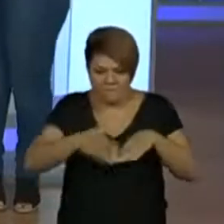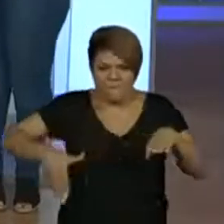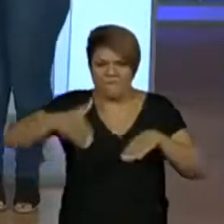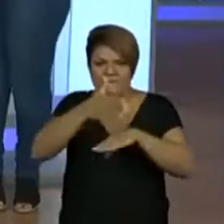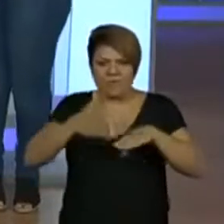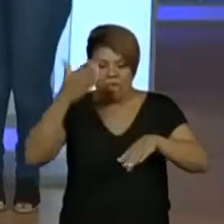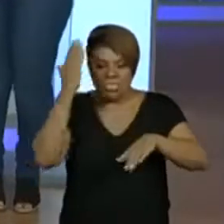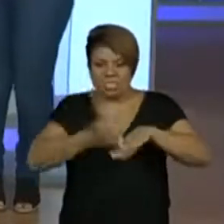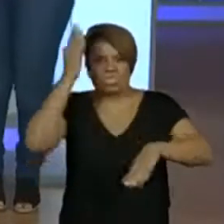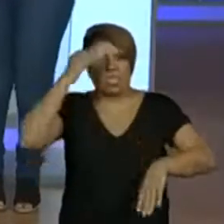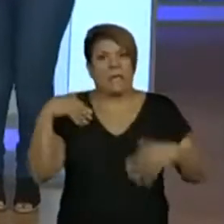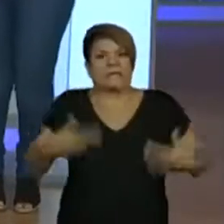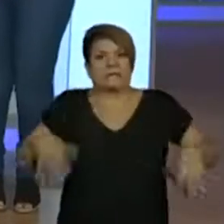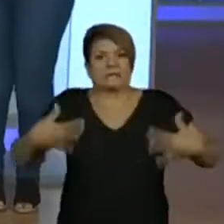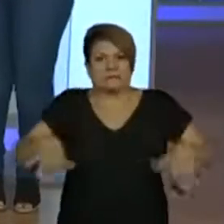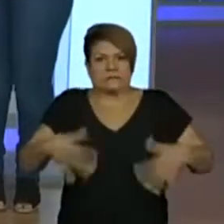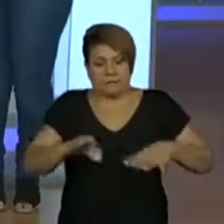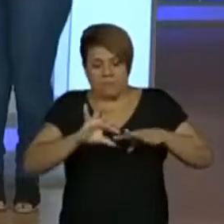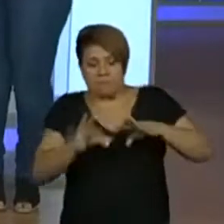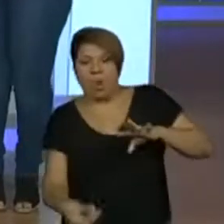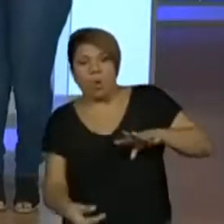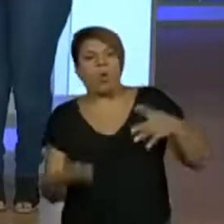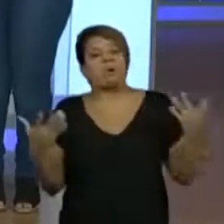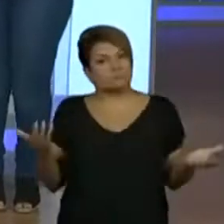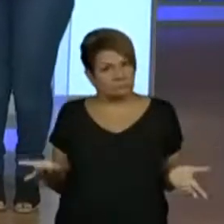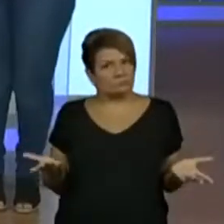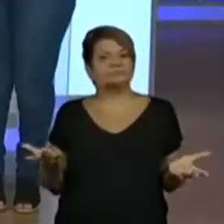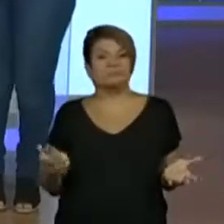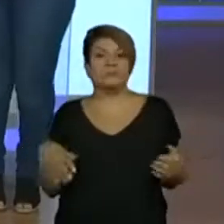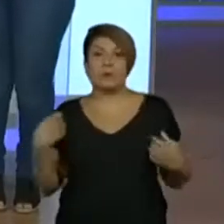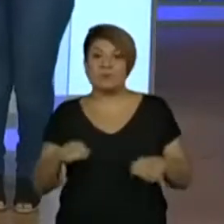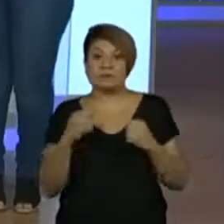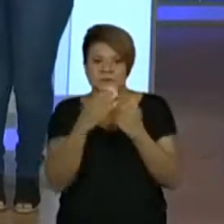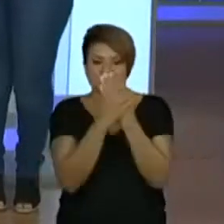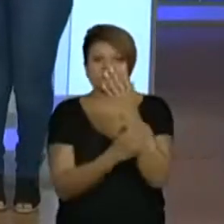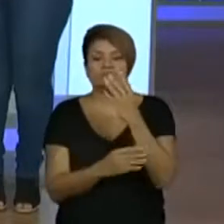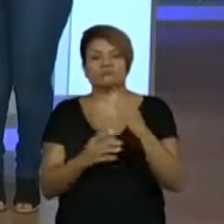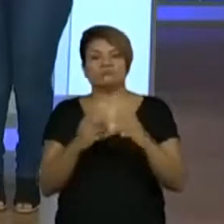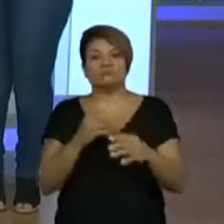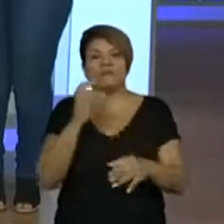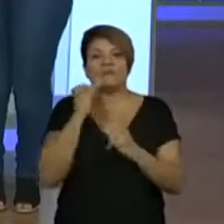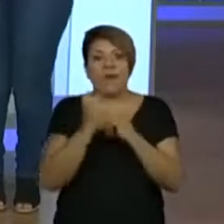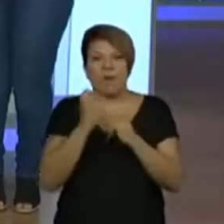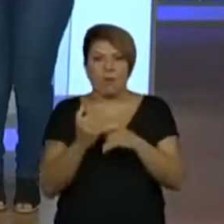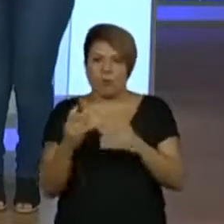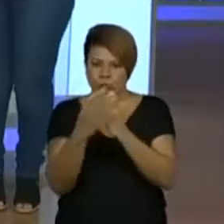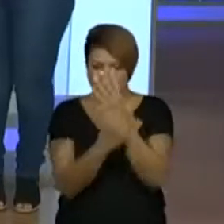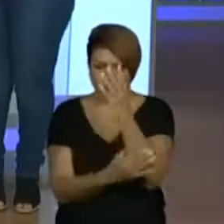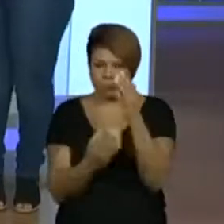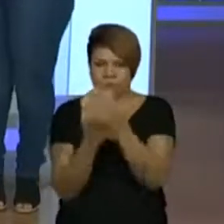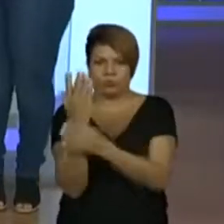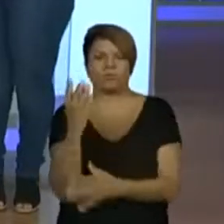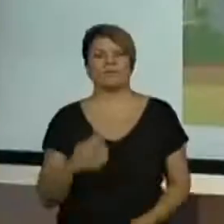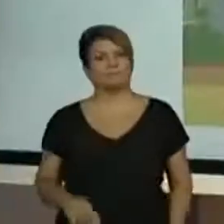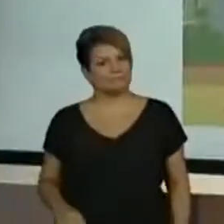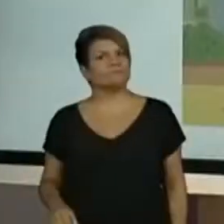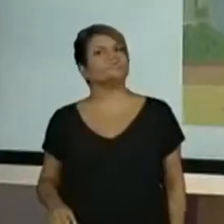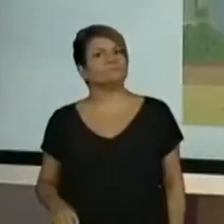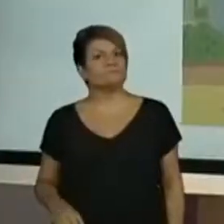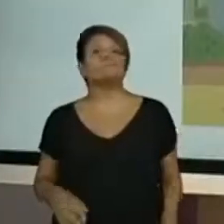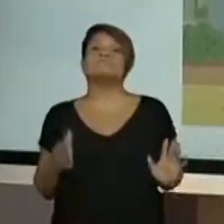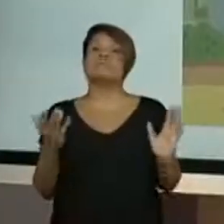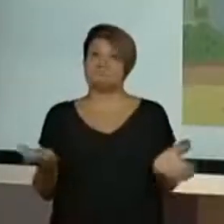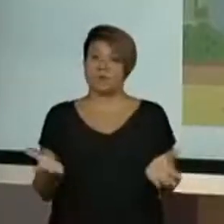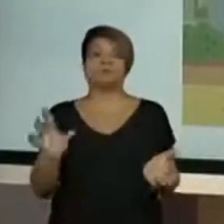facas, né? Exatamente. Diferentes tipos de facas para fazer o corte nas carnes. Né? Então, é muito. Olha lá, trouxeram a informação. Realmente, as